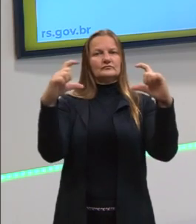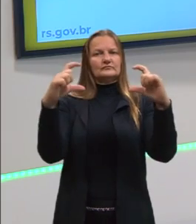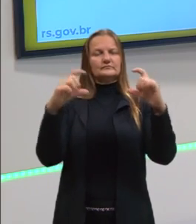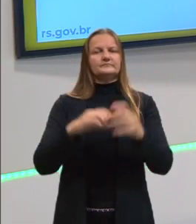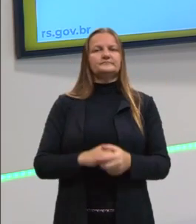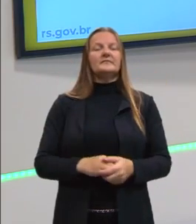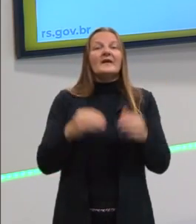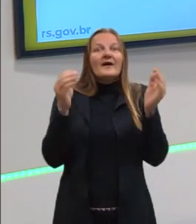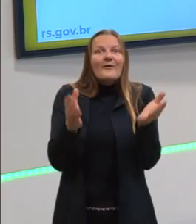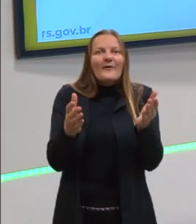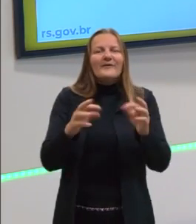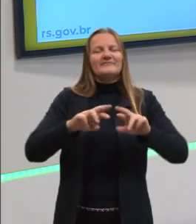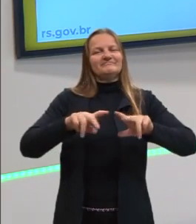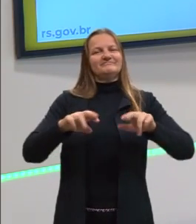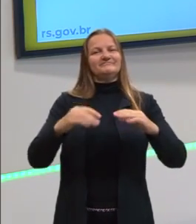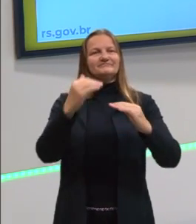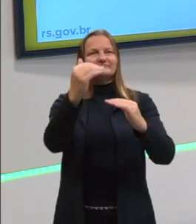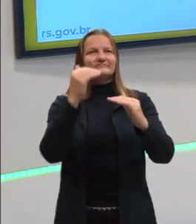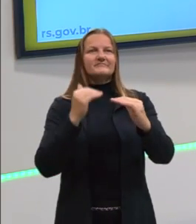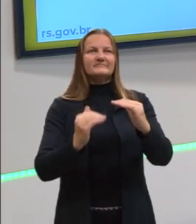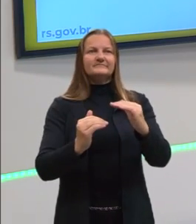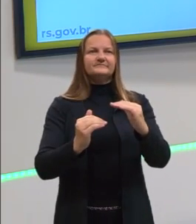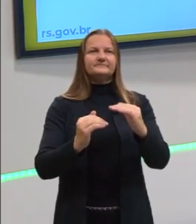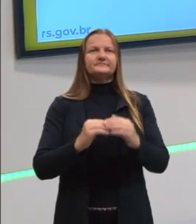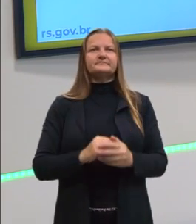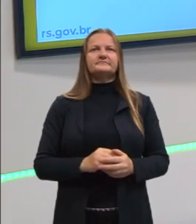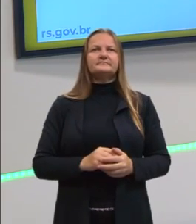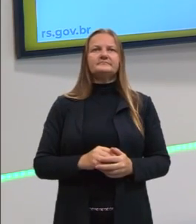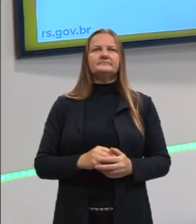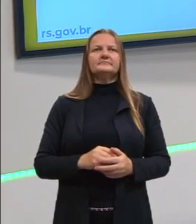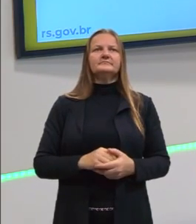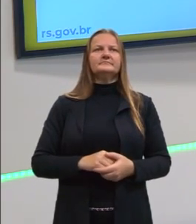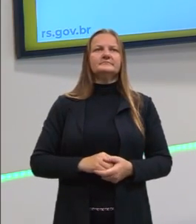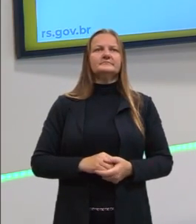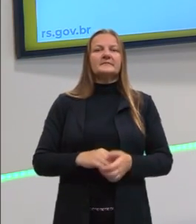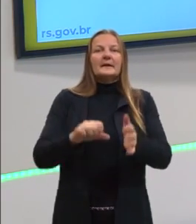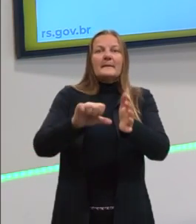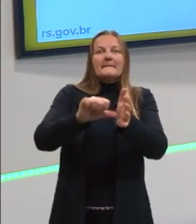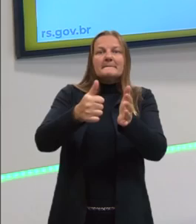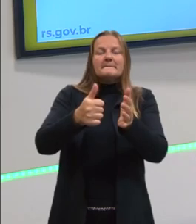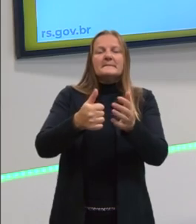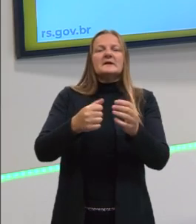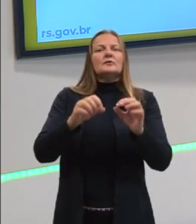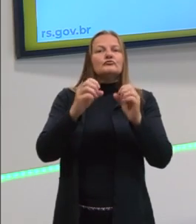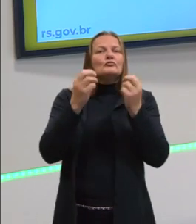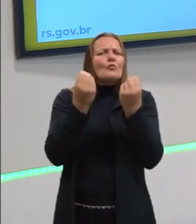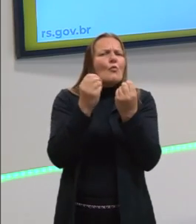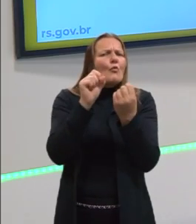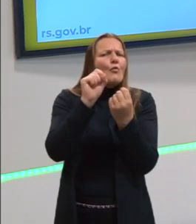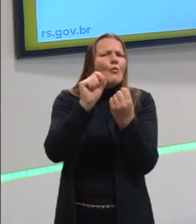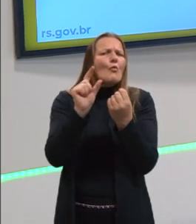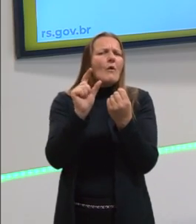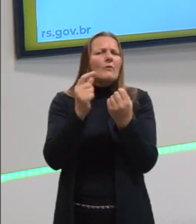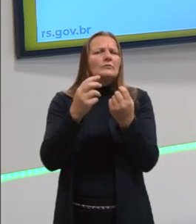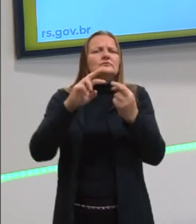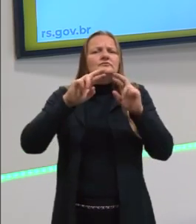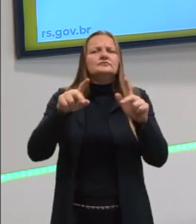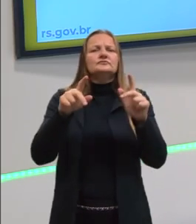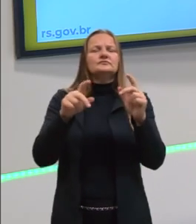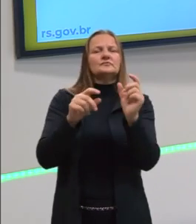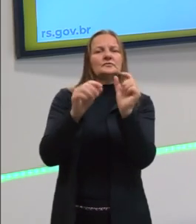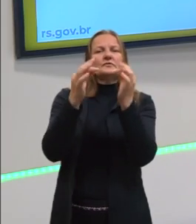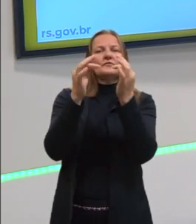Então, agora a gente passa, então, a nossa primeira distinção entre classe gramatical e função